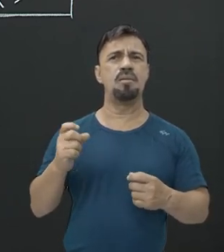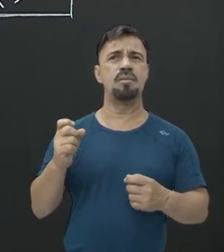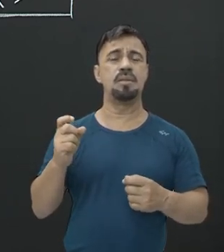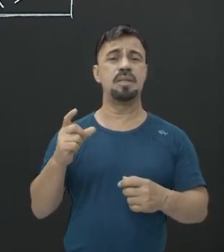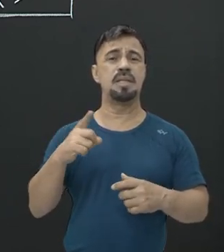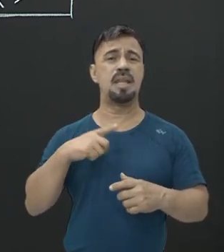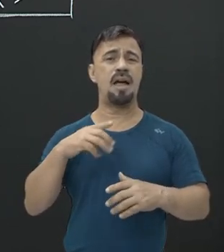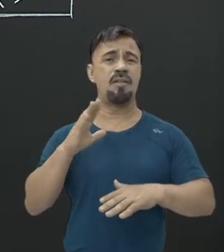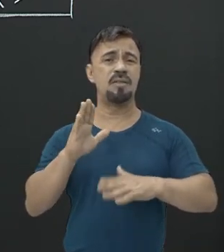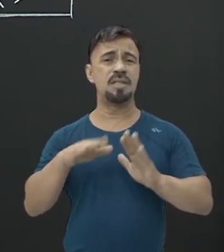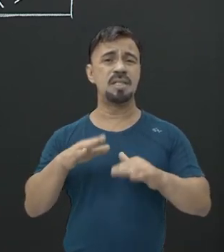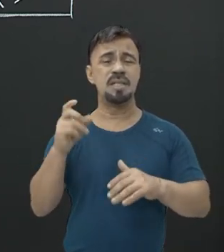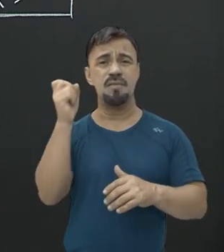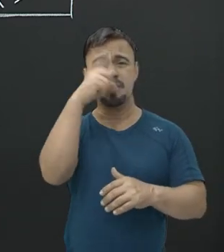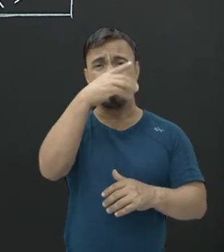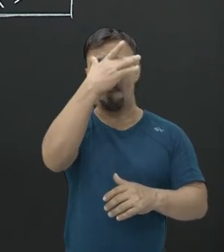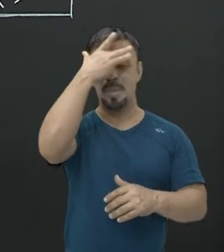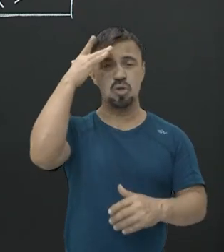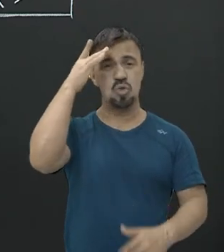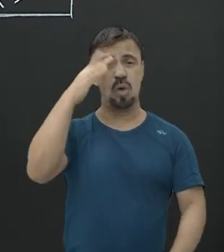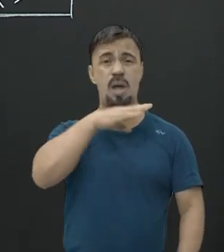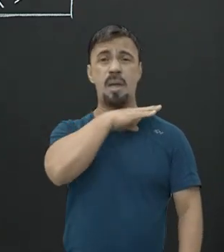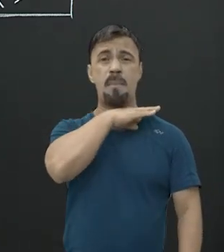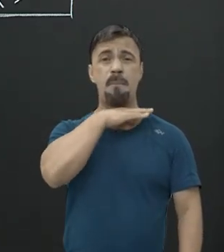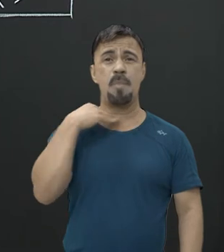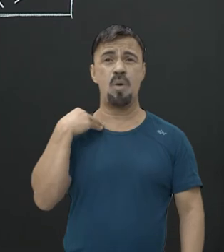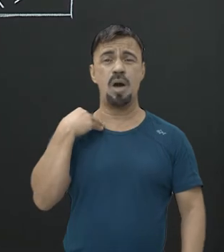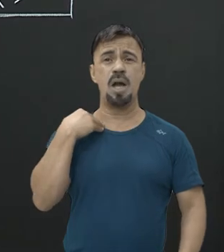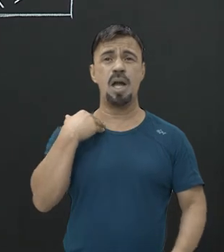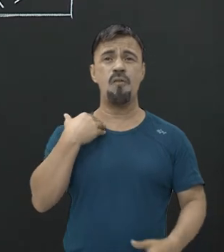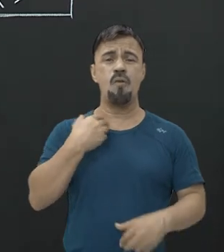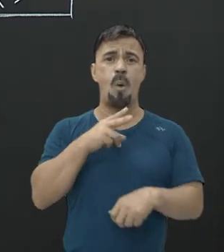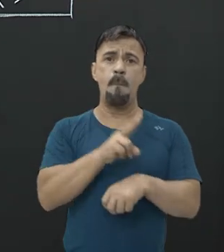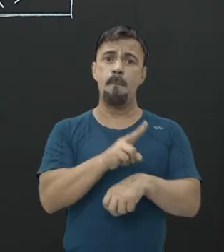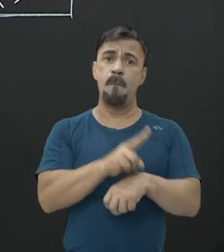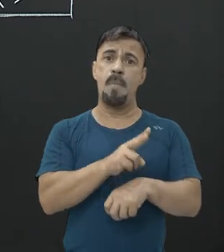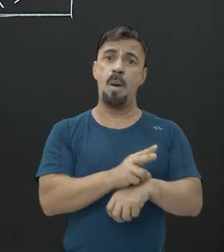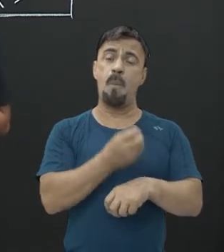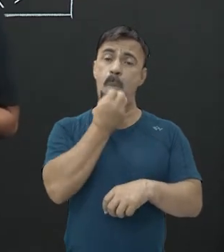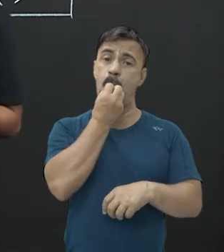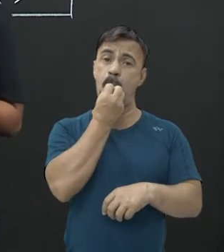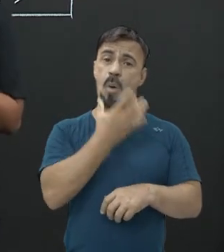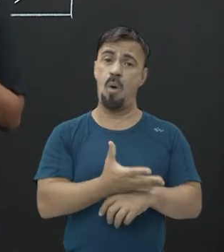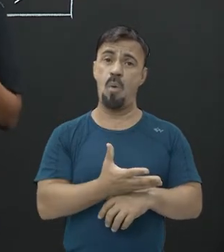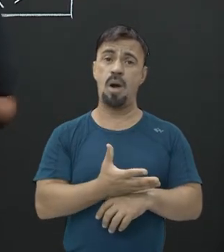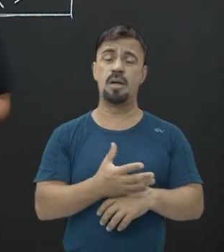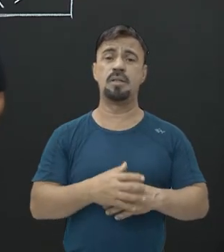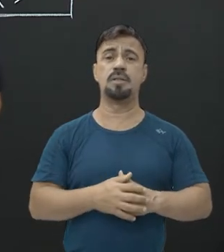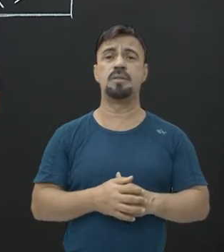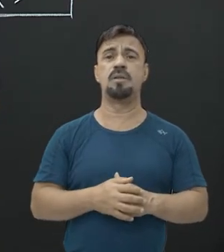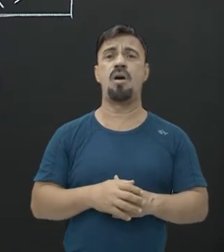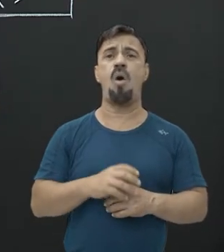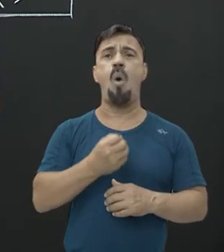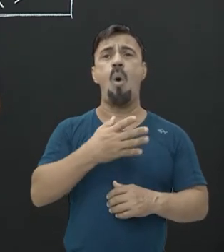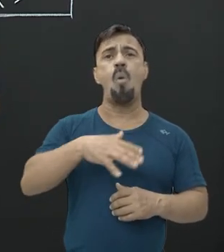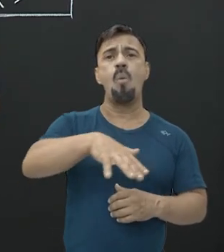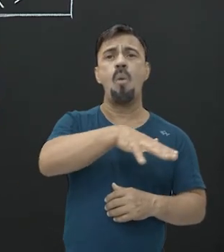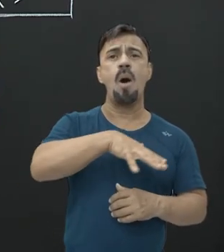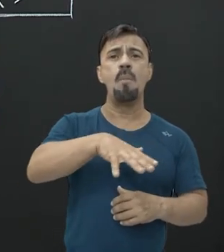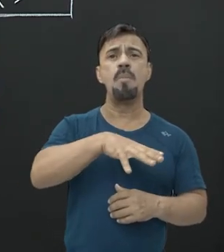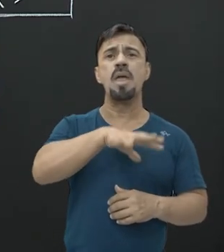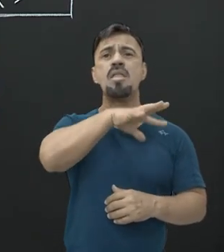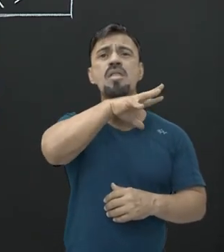aquele ser que morreu, ele ficou com uma preservação muito boa. Por, dependendo do ambiente que ele está,